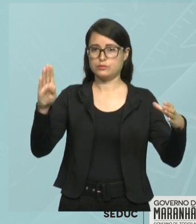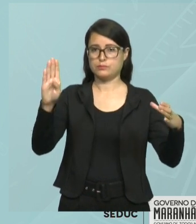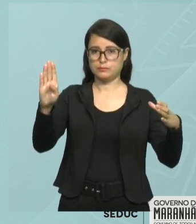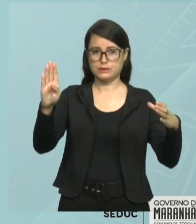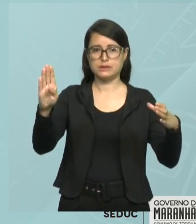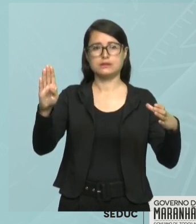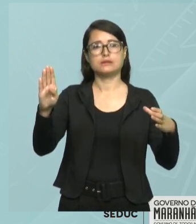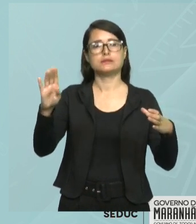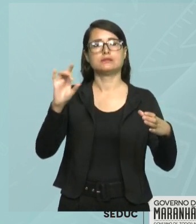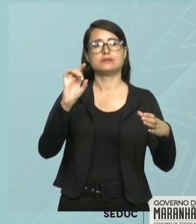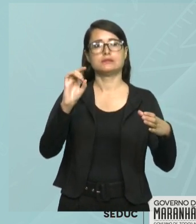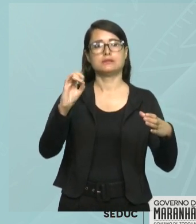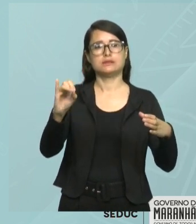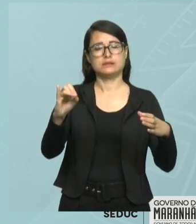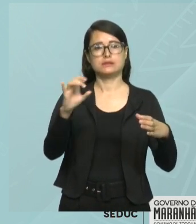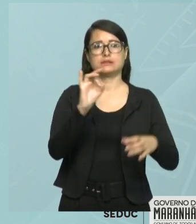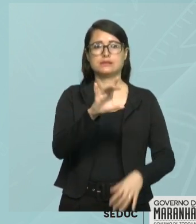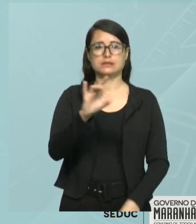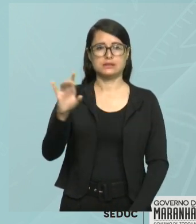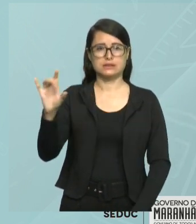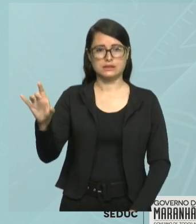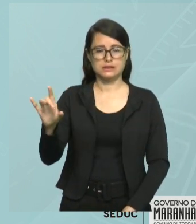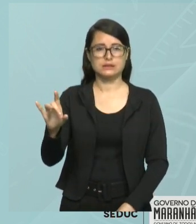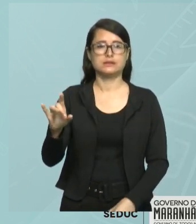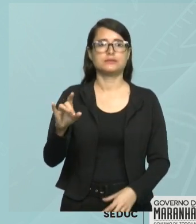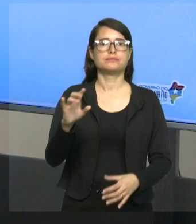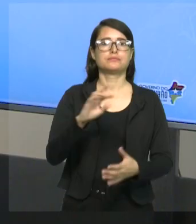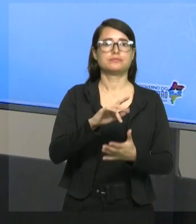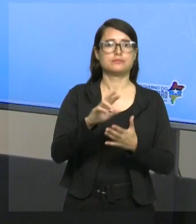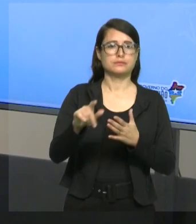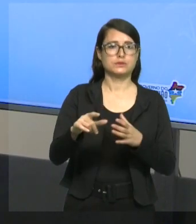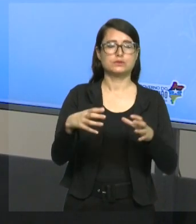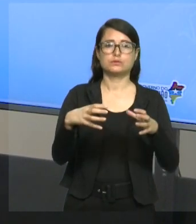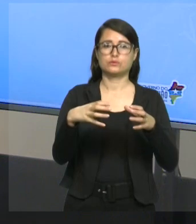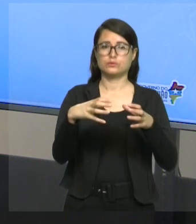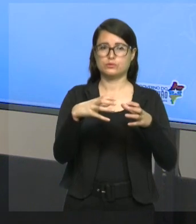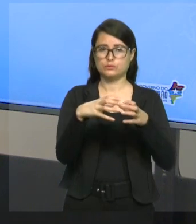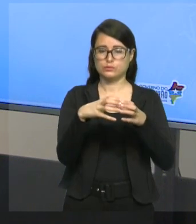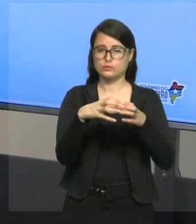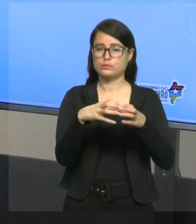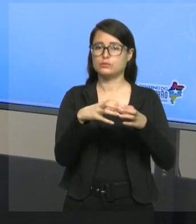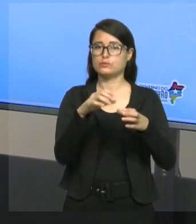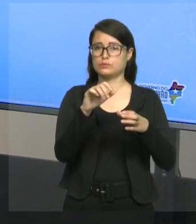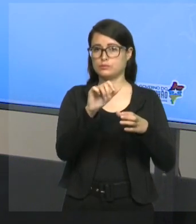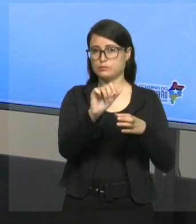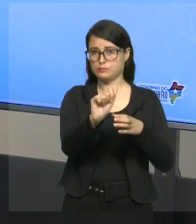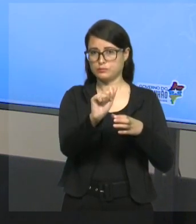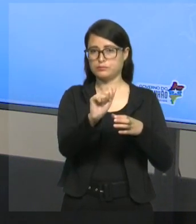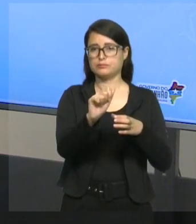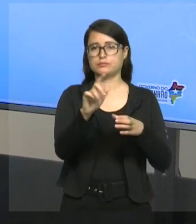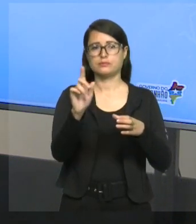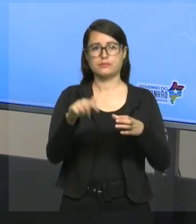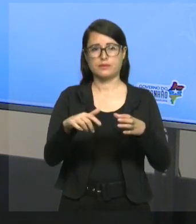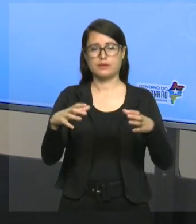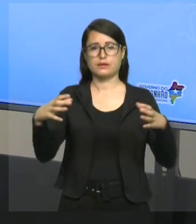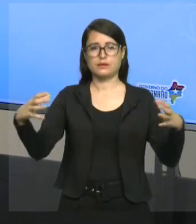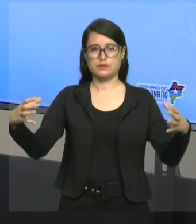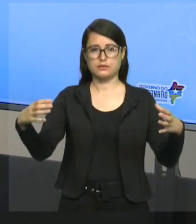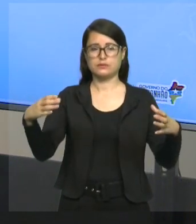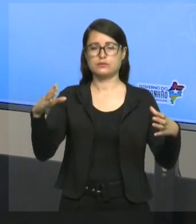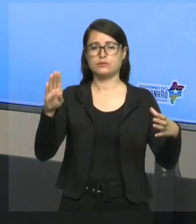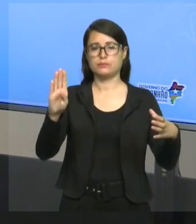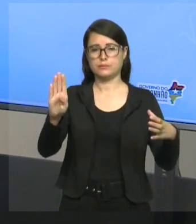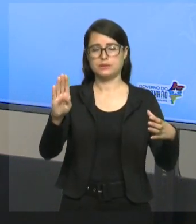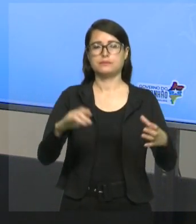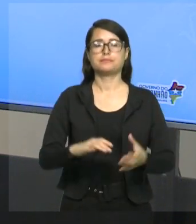também um elemento do conjunto B. Então, um conjunto só vai ser subconjunto do outro se